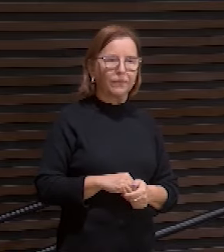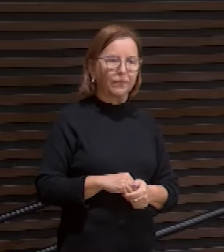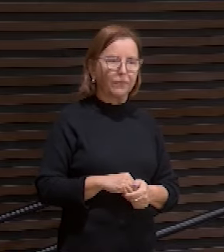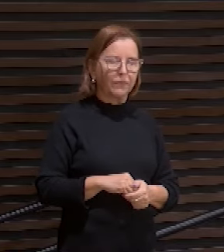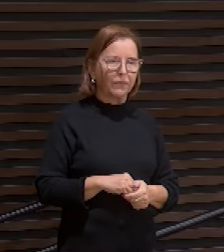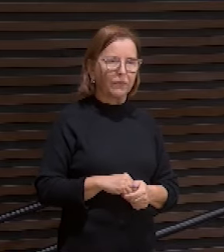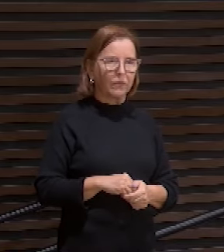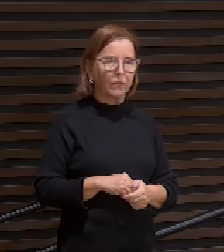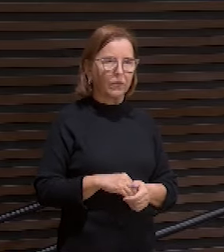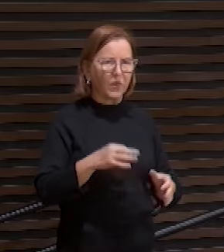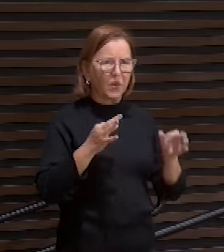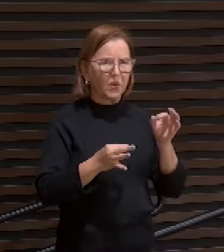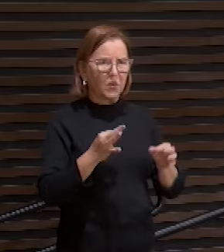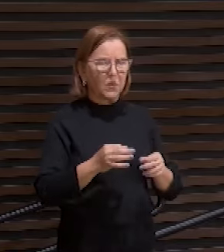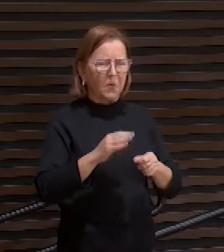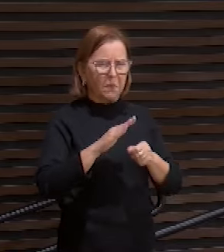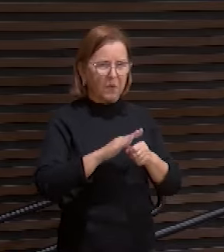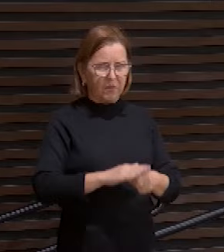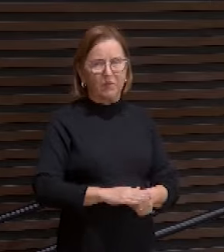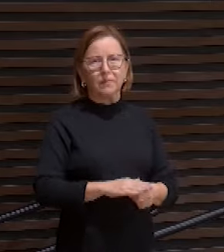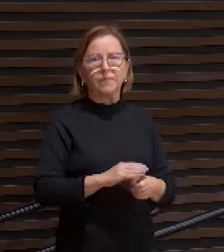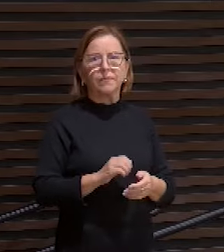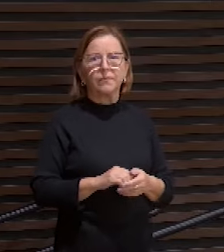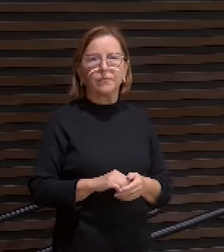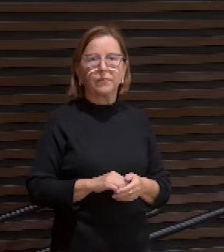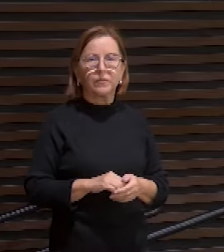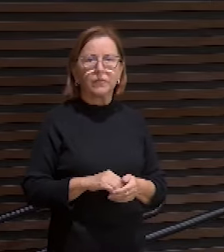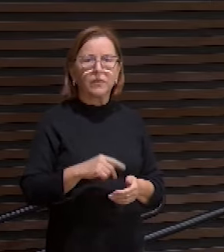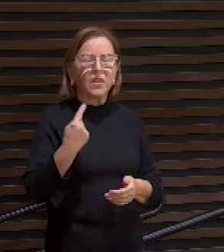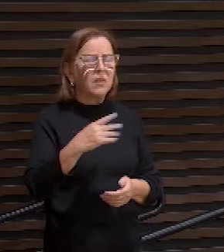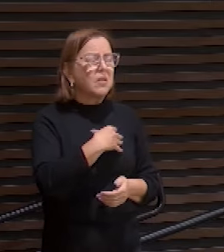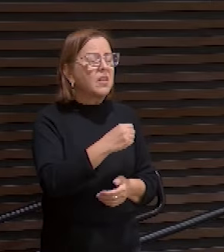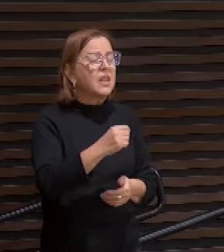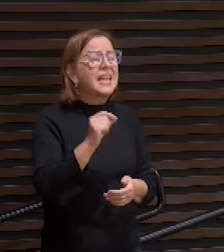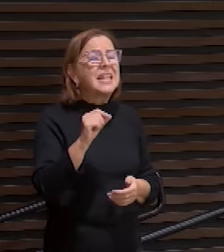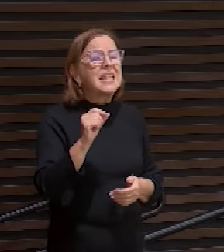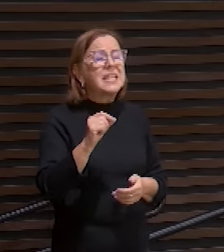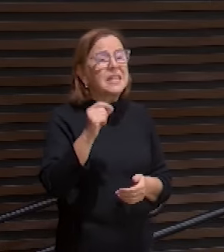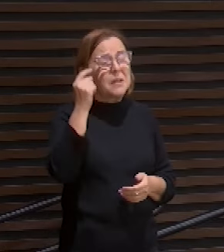por juízo opressor foi arrebatado e da sua linhagem quem dela cogitou